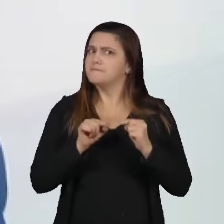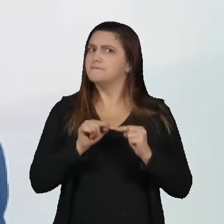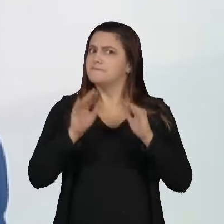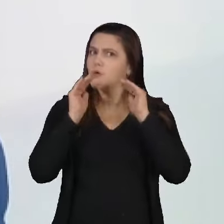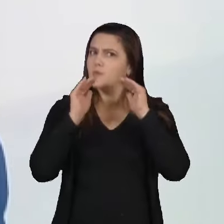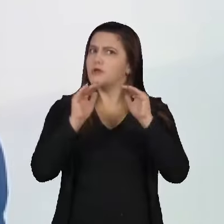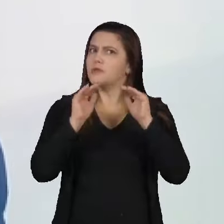preço do produto.